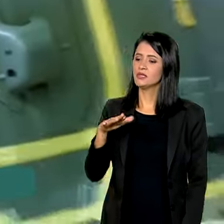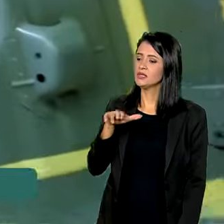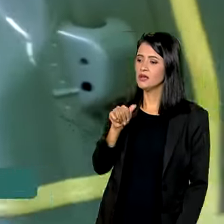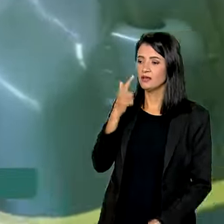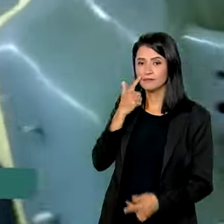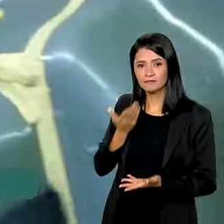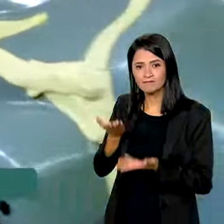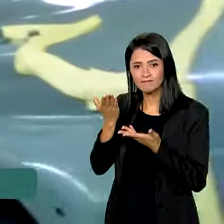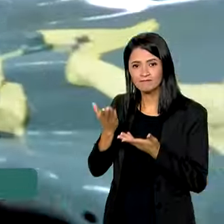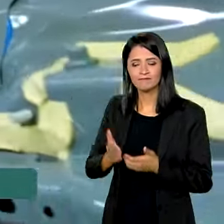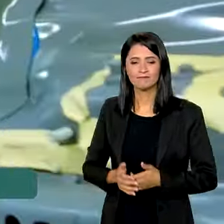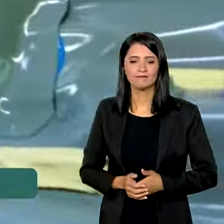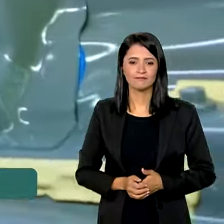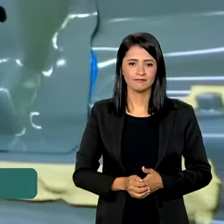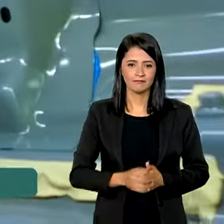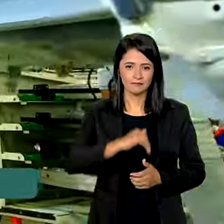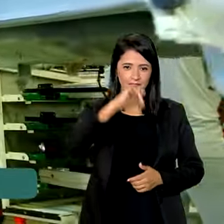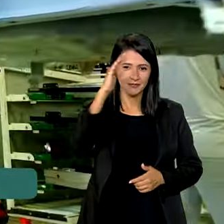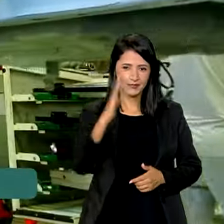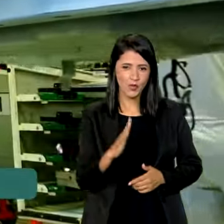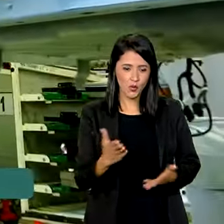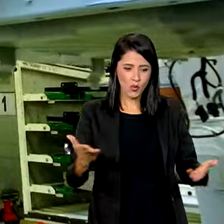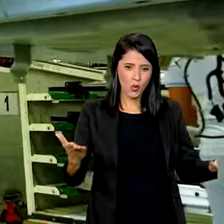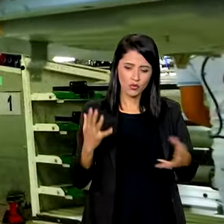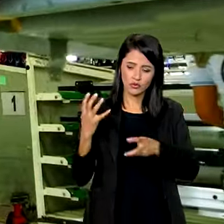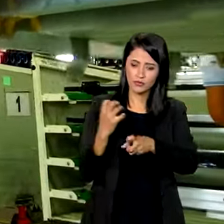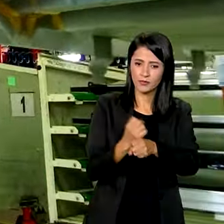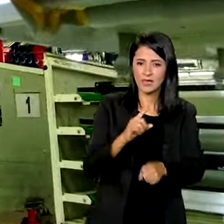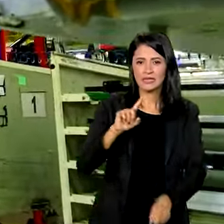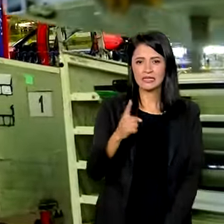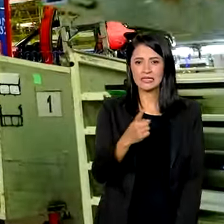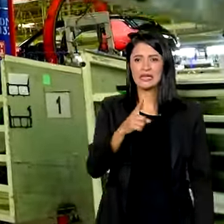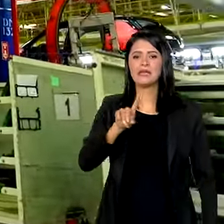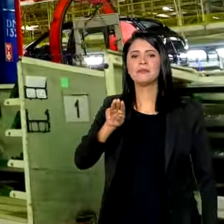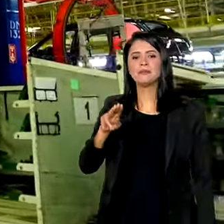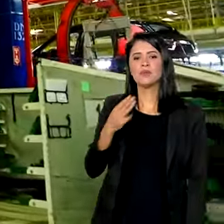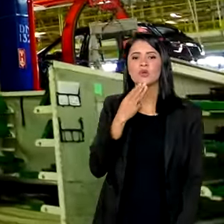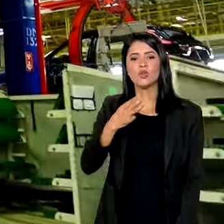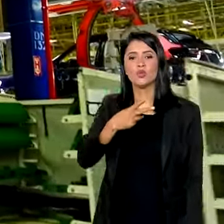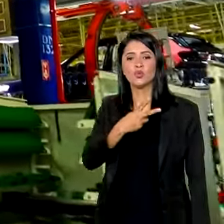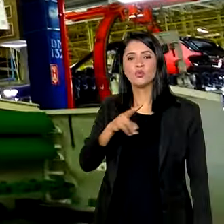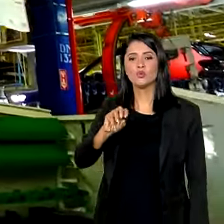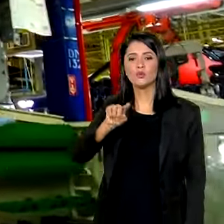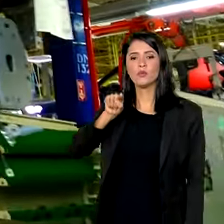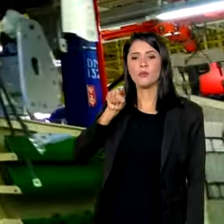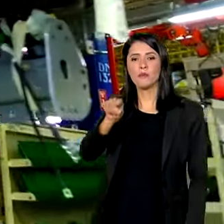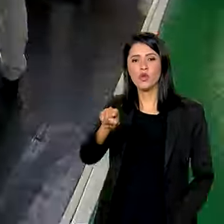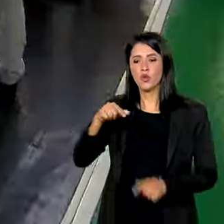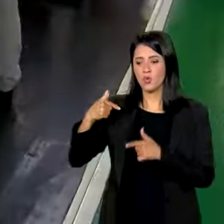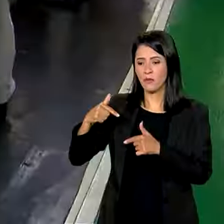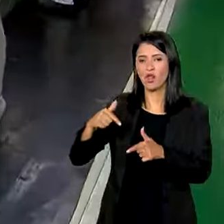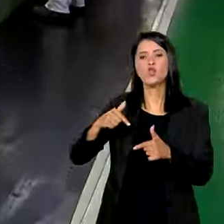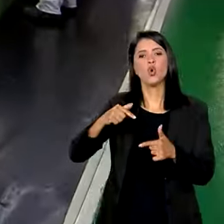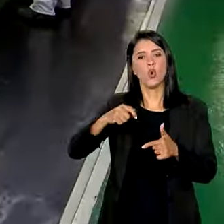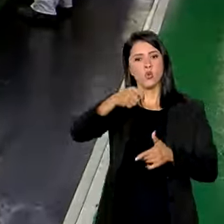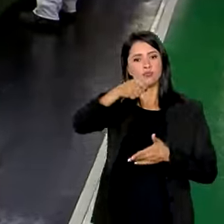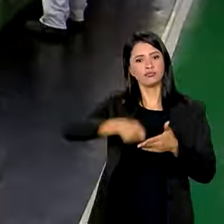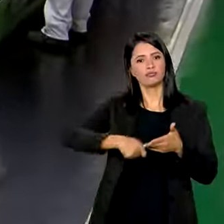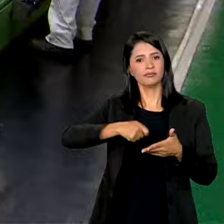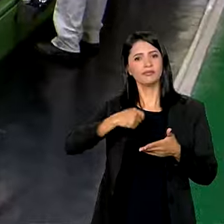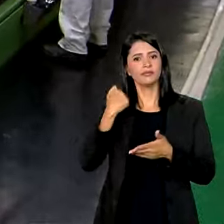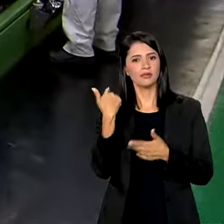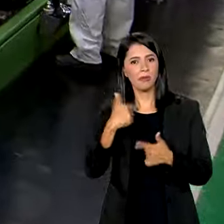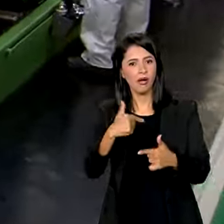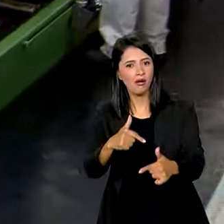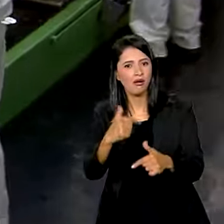O Brasil tem hoje 100 milhões e 200 mil trabalhadores ocupados. Um universo